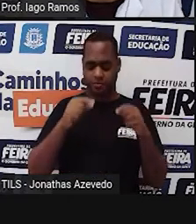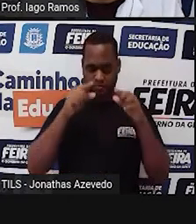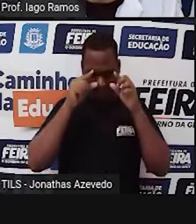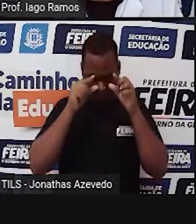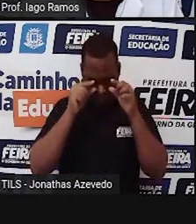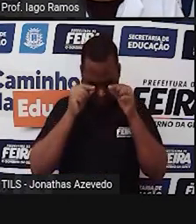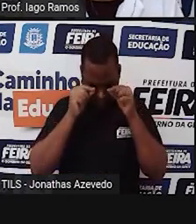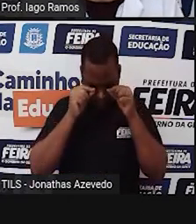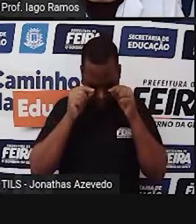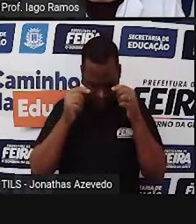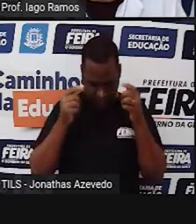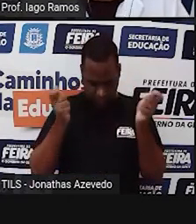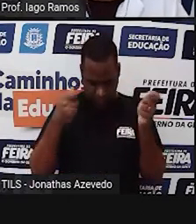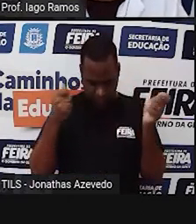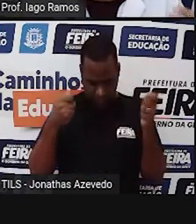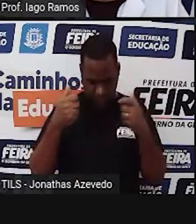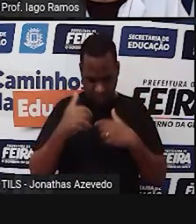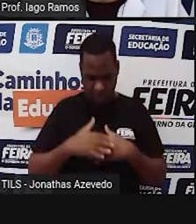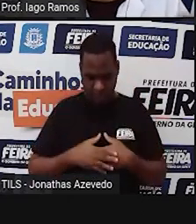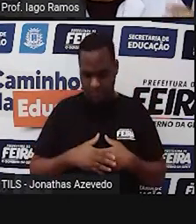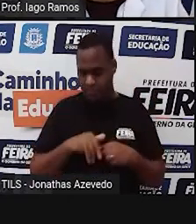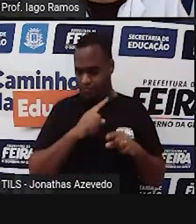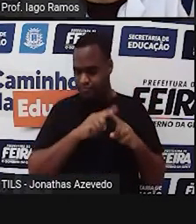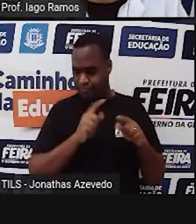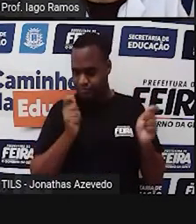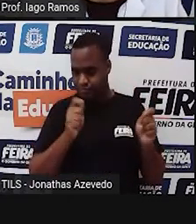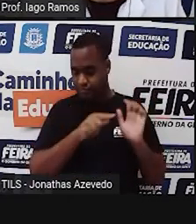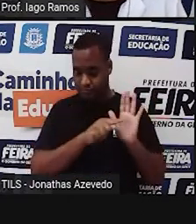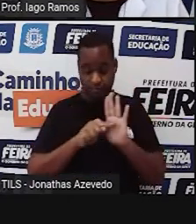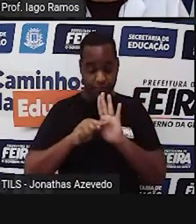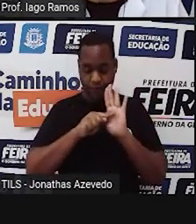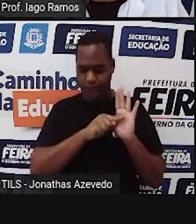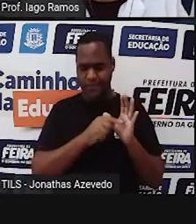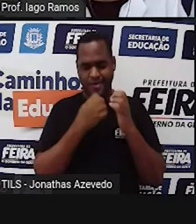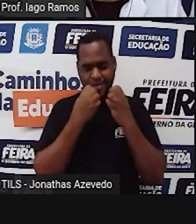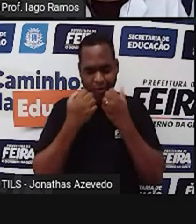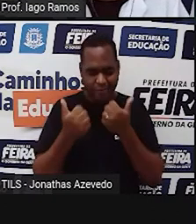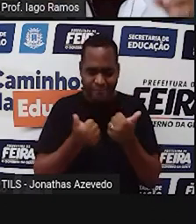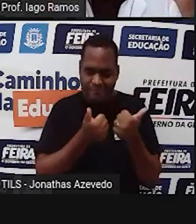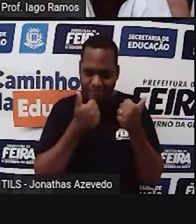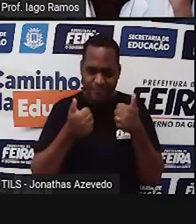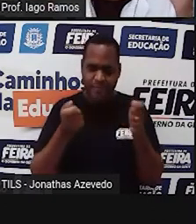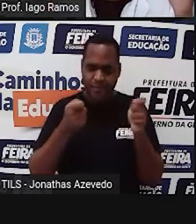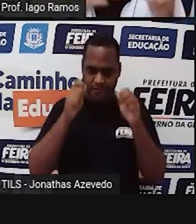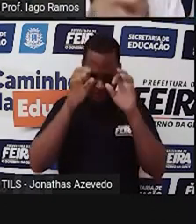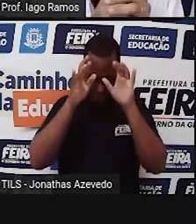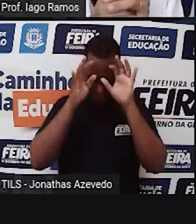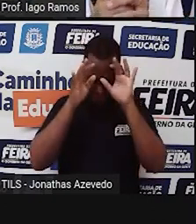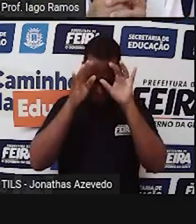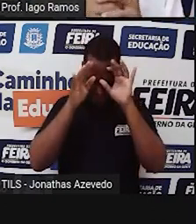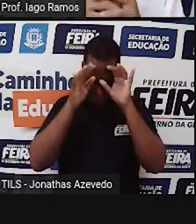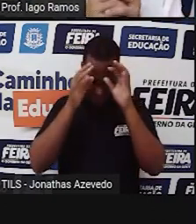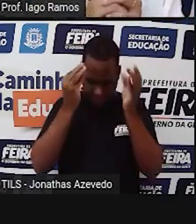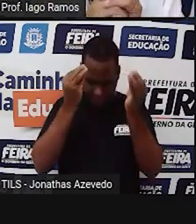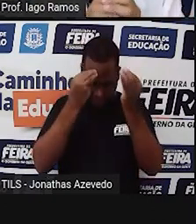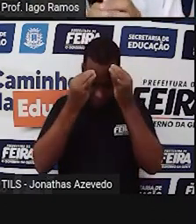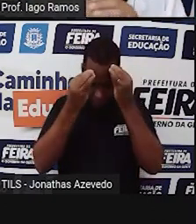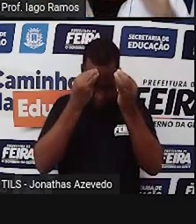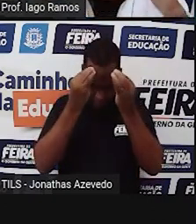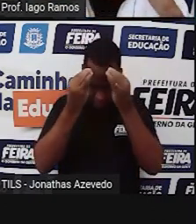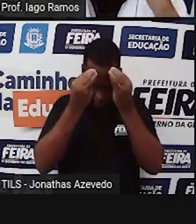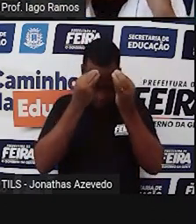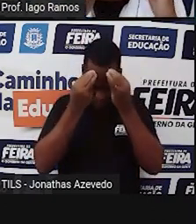fechados, certo? Porque isso ajuda um pouquinho o seu cérebro a guardar as informações,